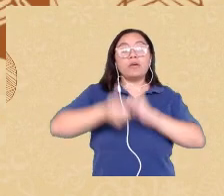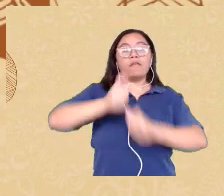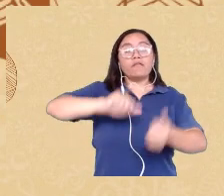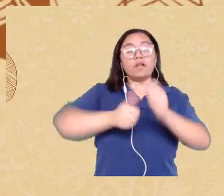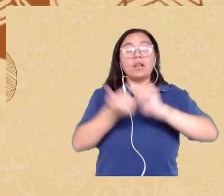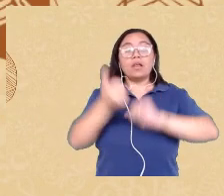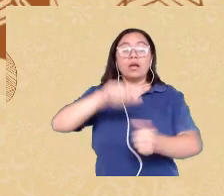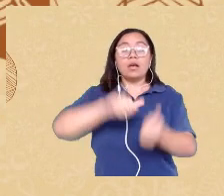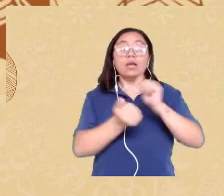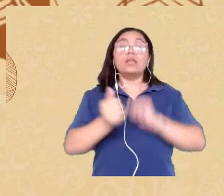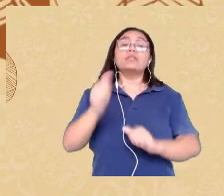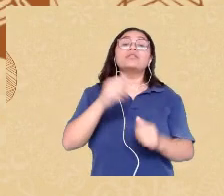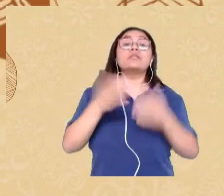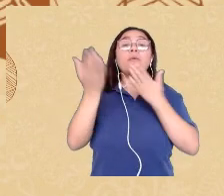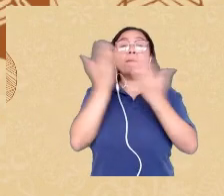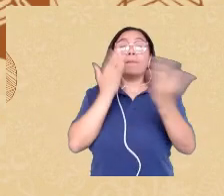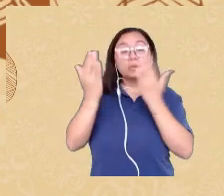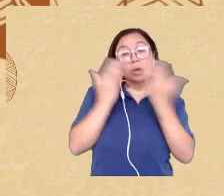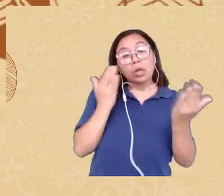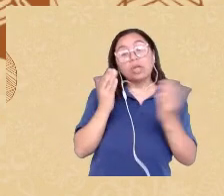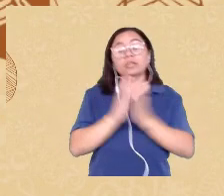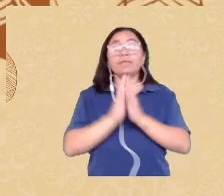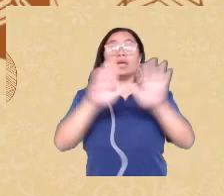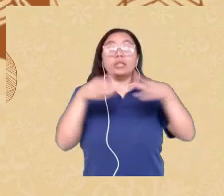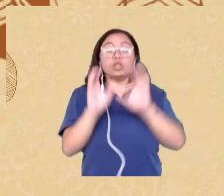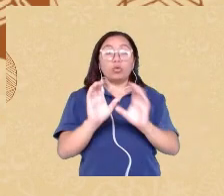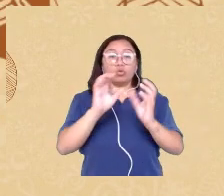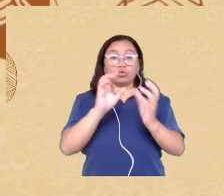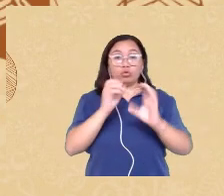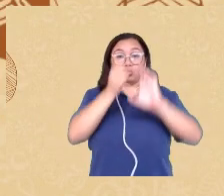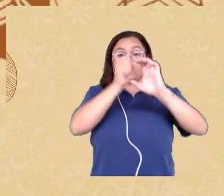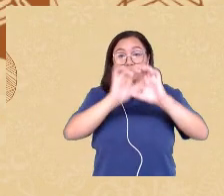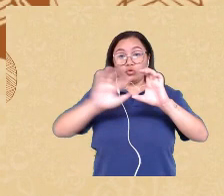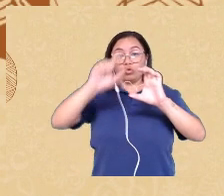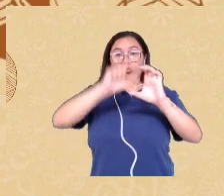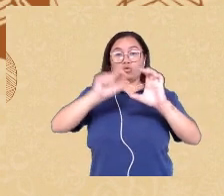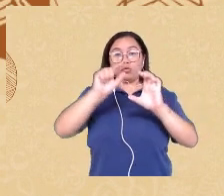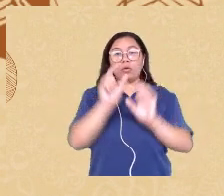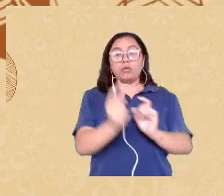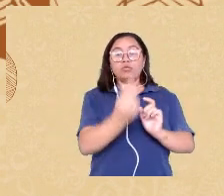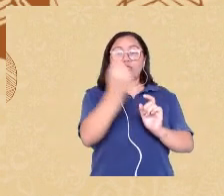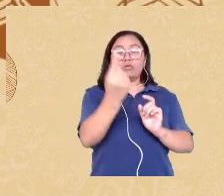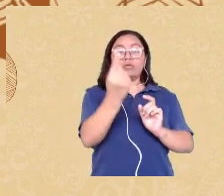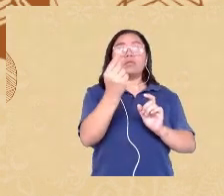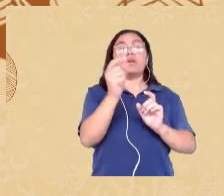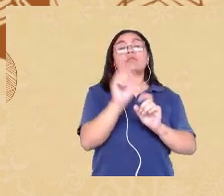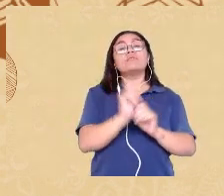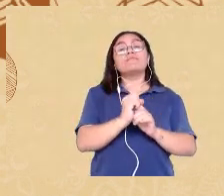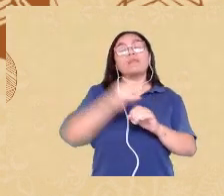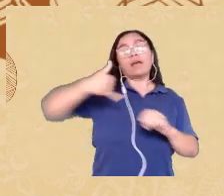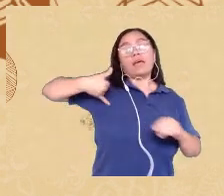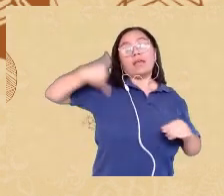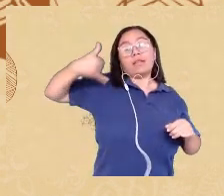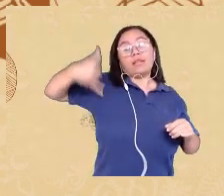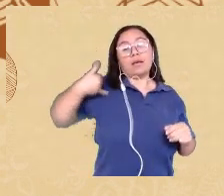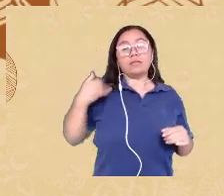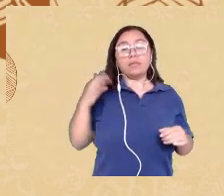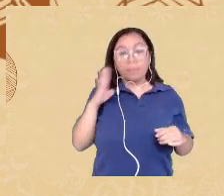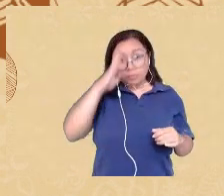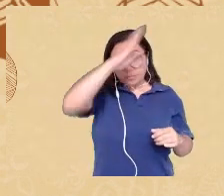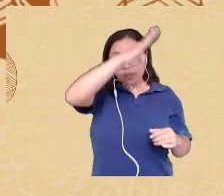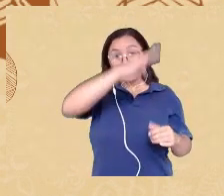da nuvem a palavra idade em maior tamanho participante em função do subtítulo ter sido incorporado